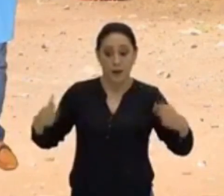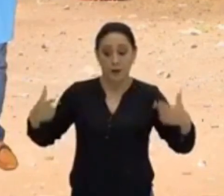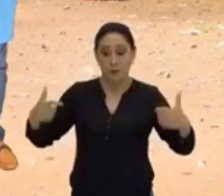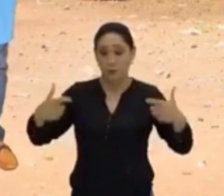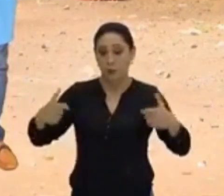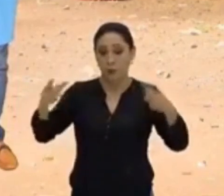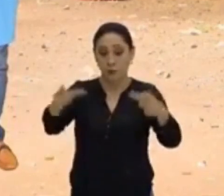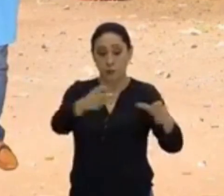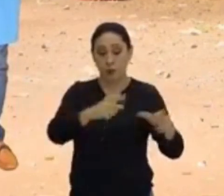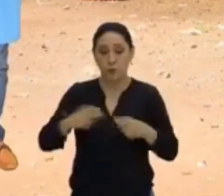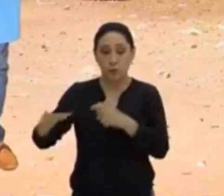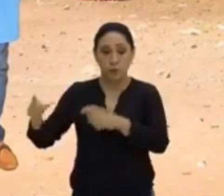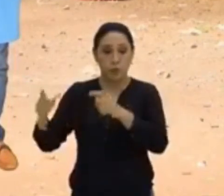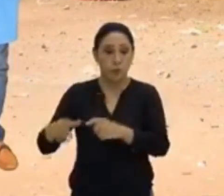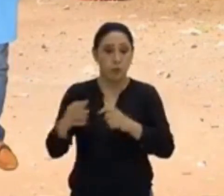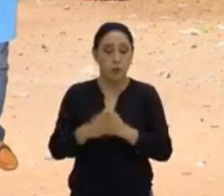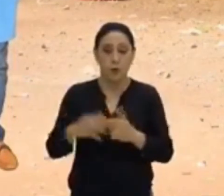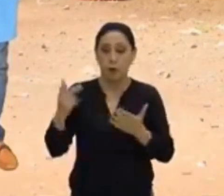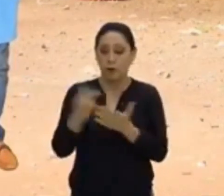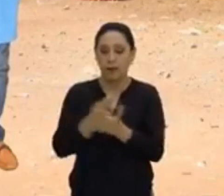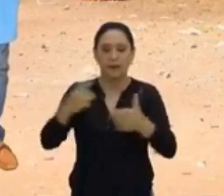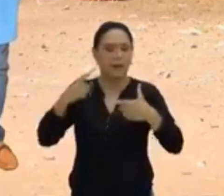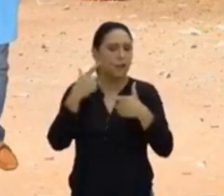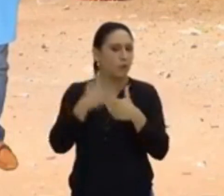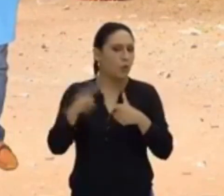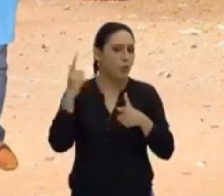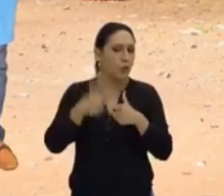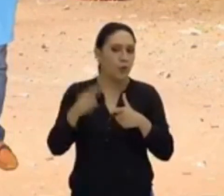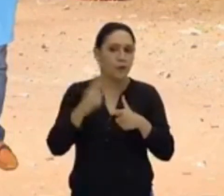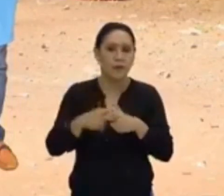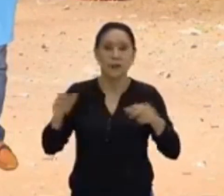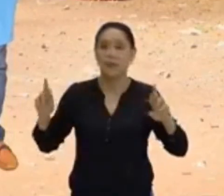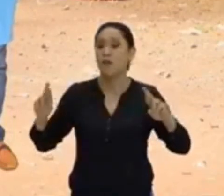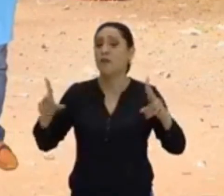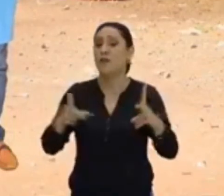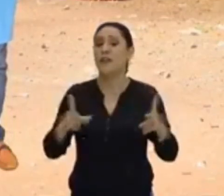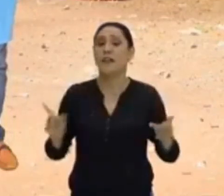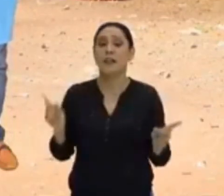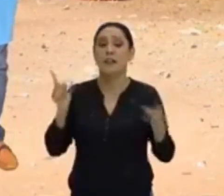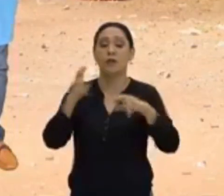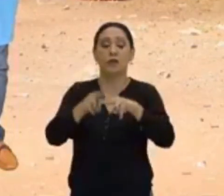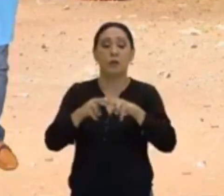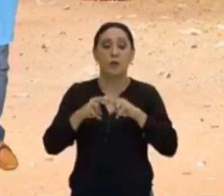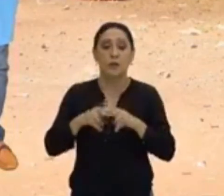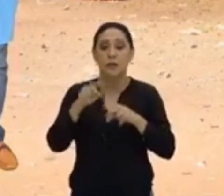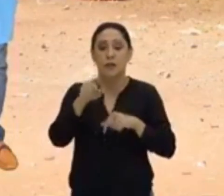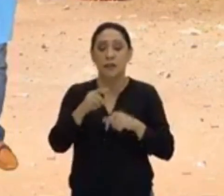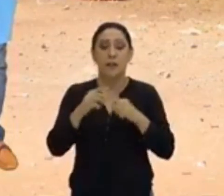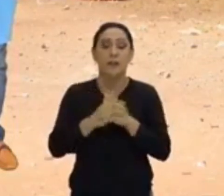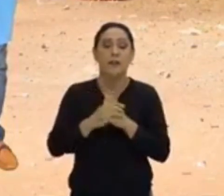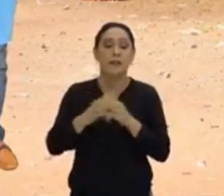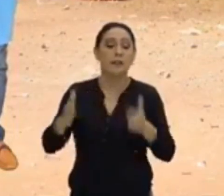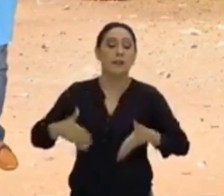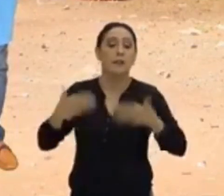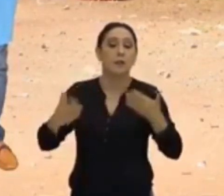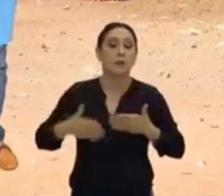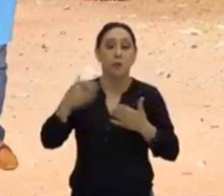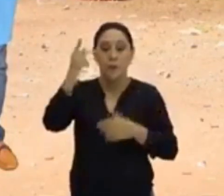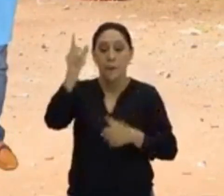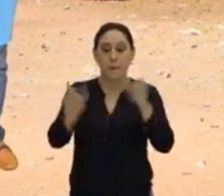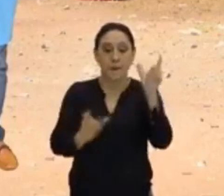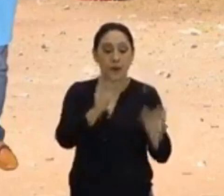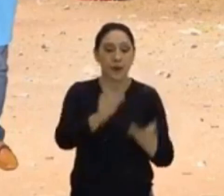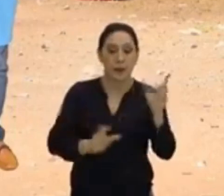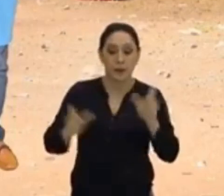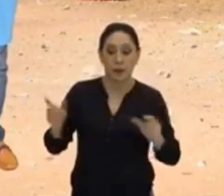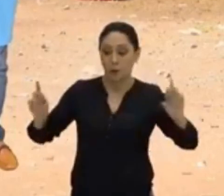acabem gerando conflitos. E há diferentes motivações que fazem com que pessoas em